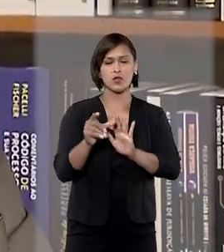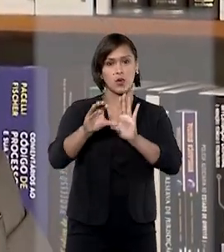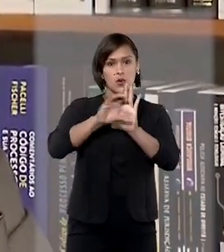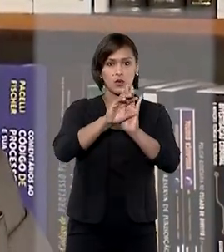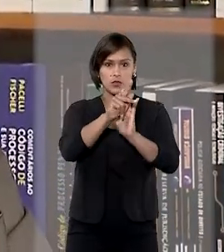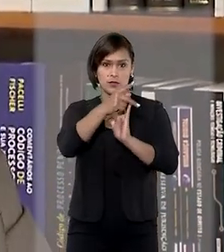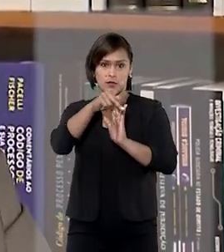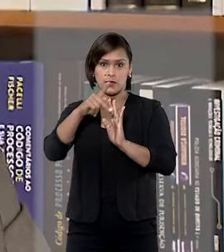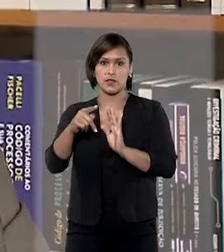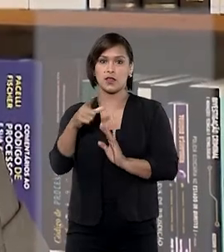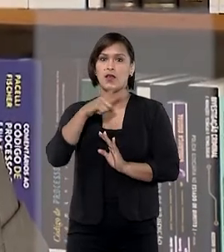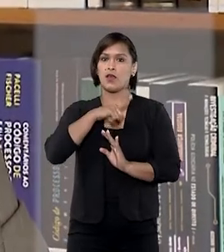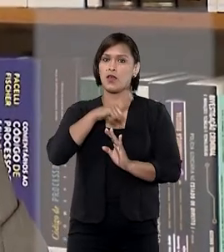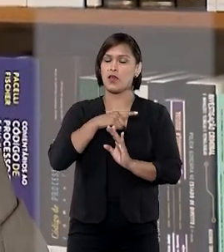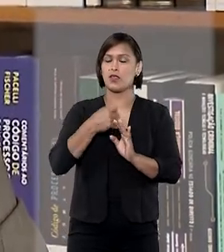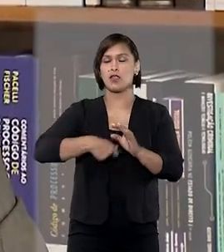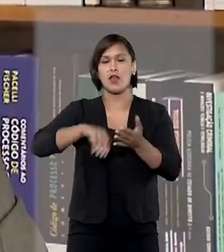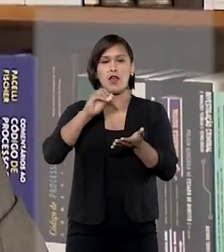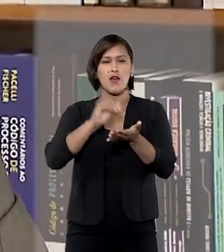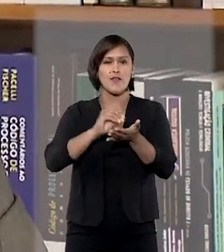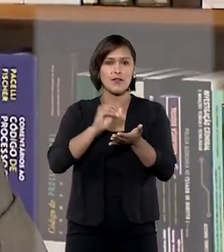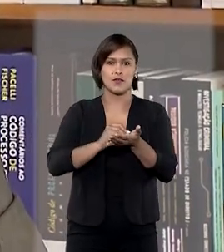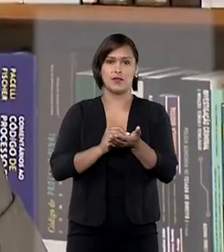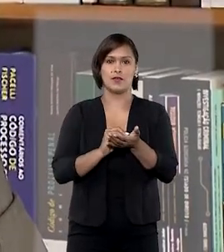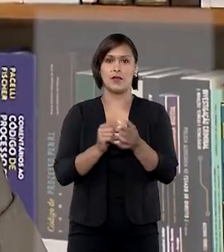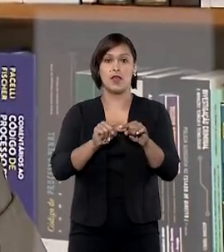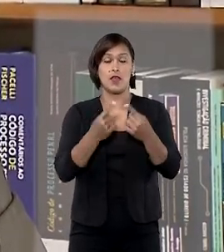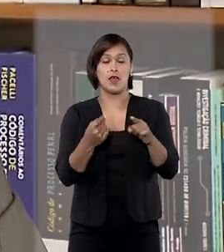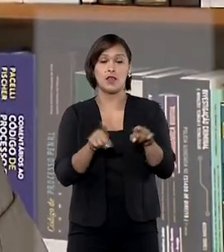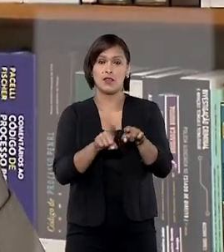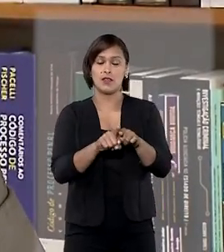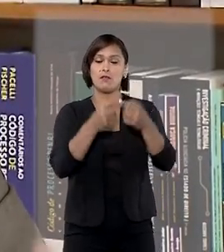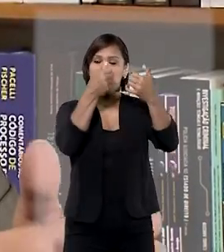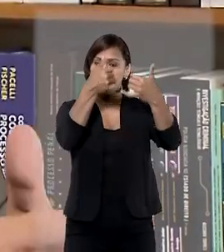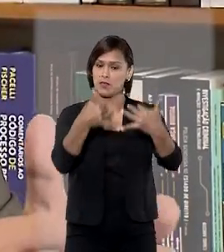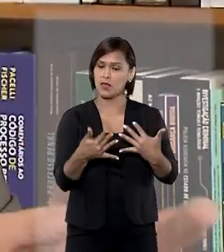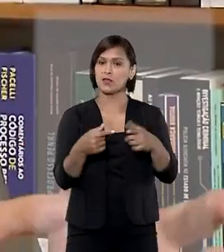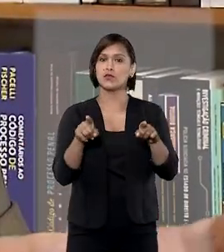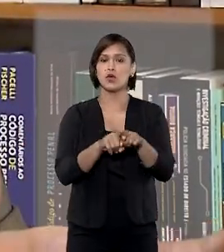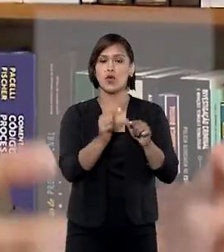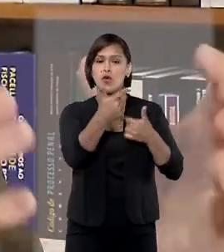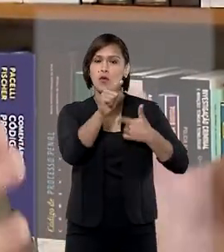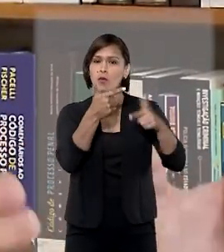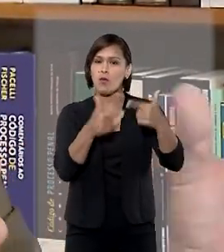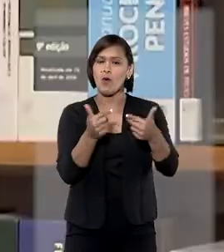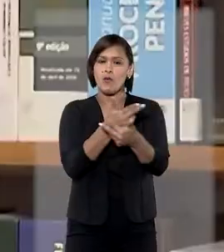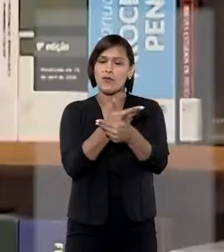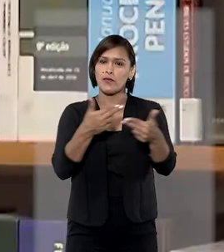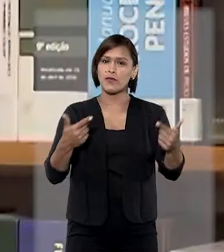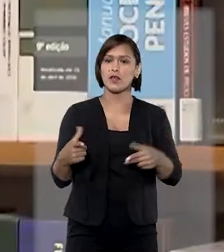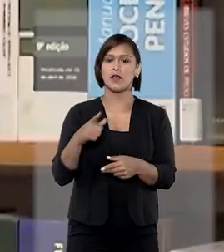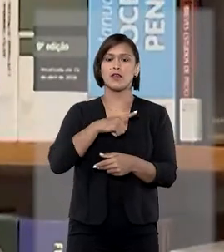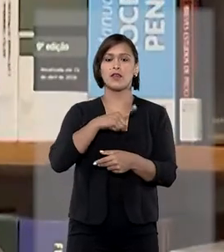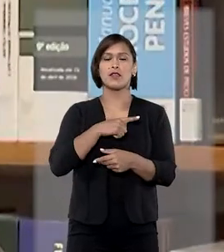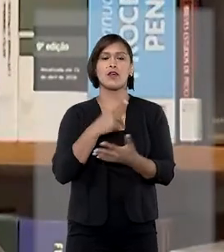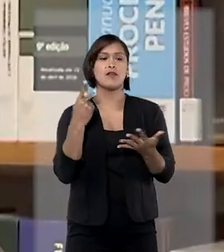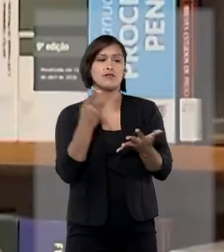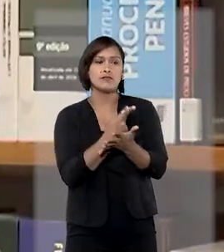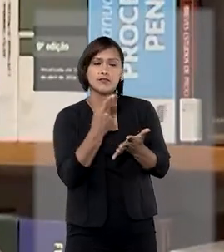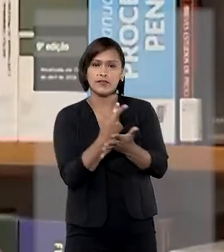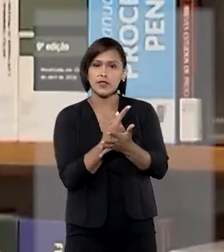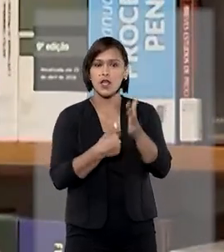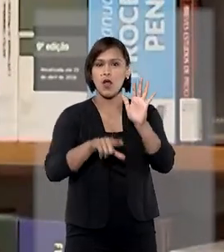Código de Processo Penal, se mostrar insuficiente. Além disso, o ministro ressaltou, entre outras coisas, que houve flagrante